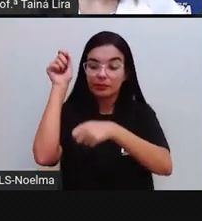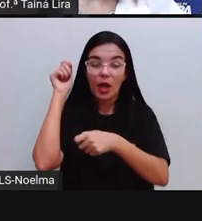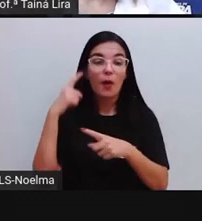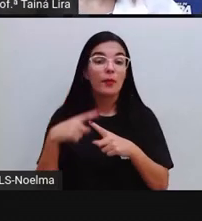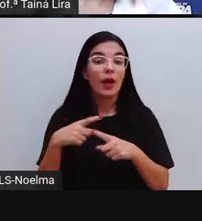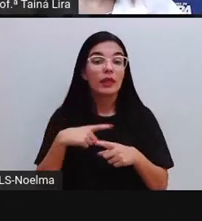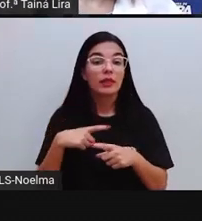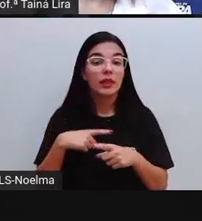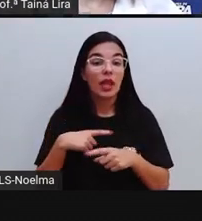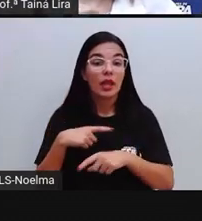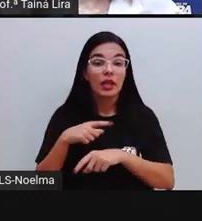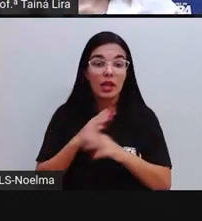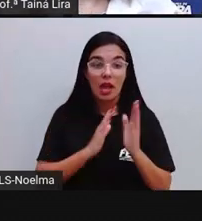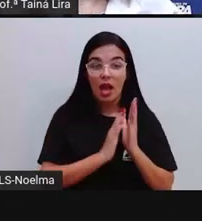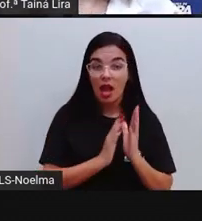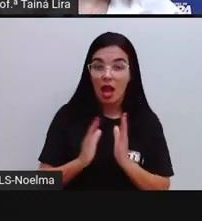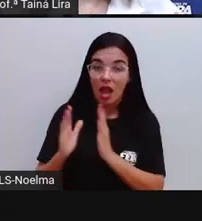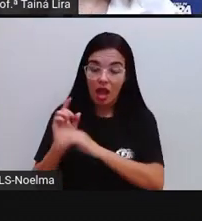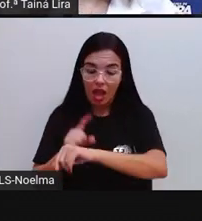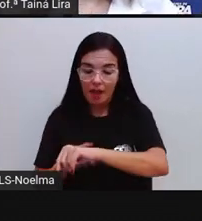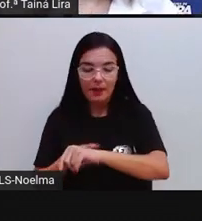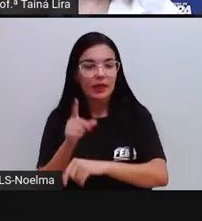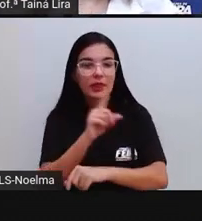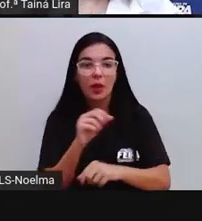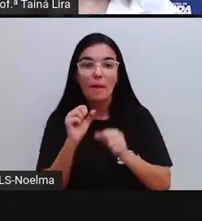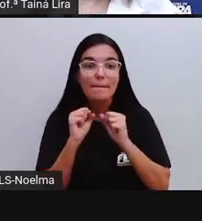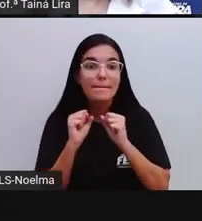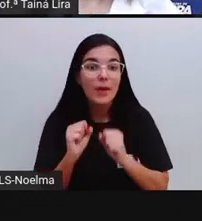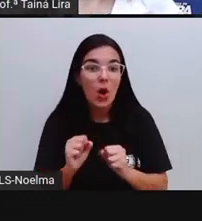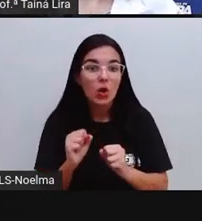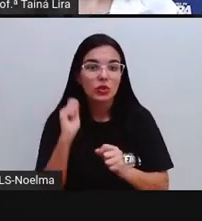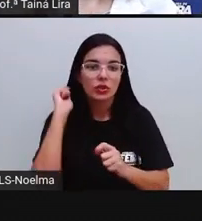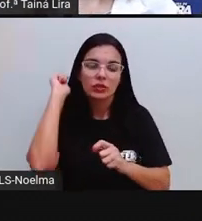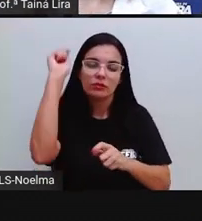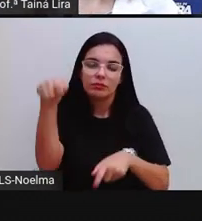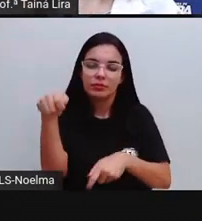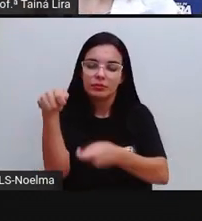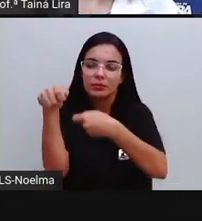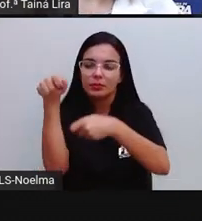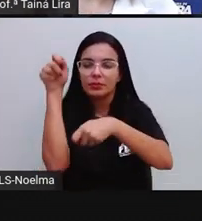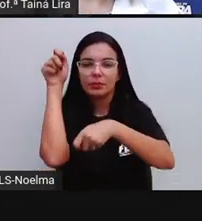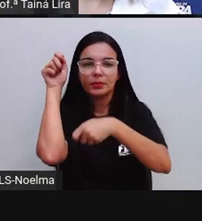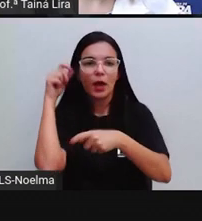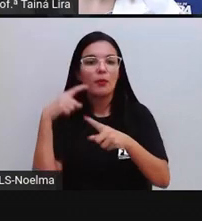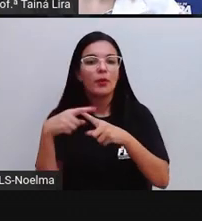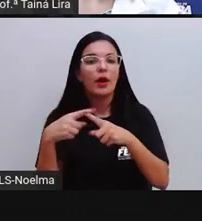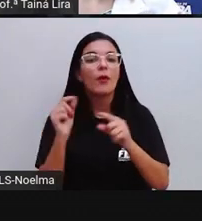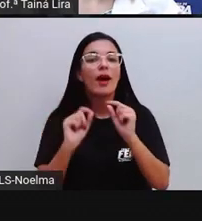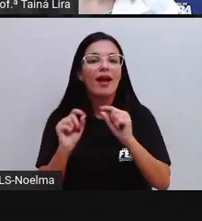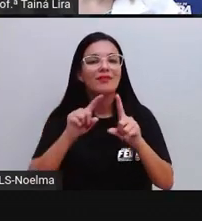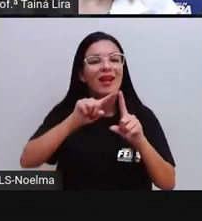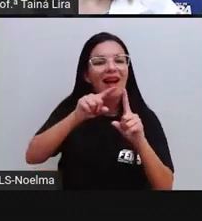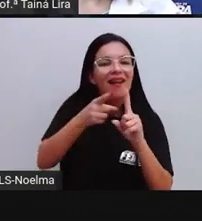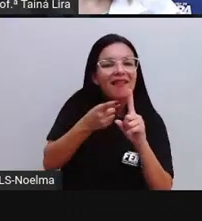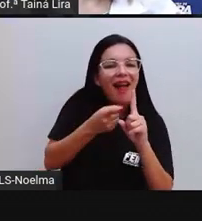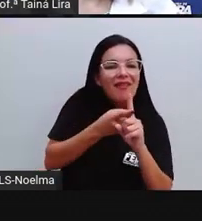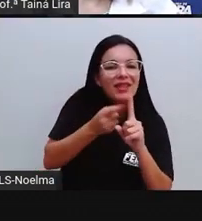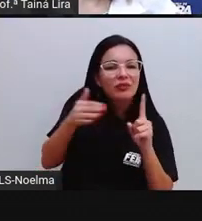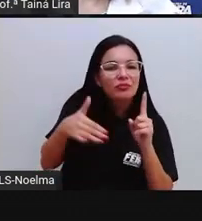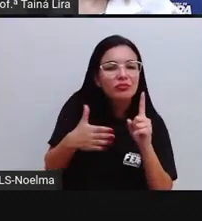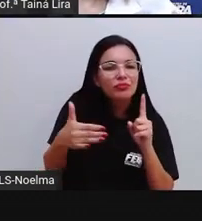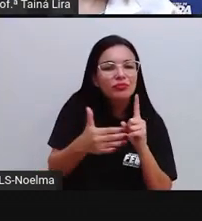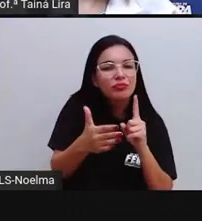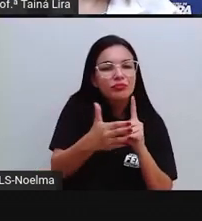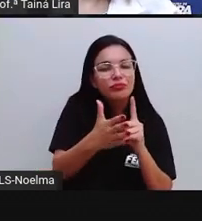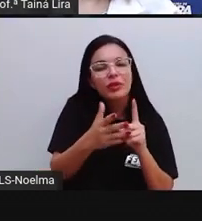onde os pescadores não podem pescar, porque são épocas, inclusive, de reprodução dos peixes, onde eles não podem ir